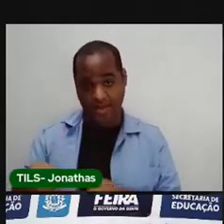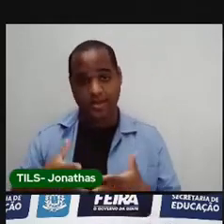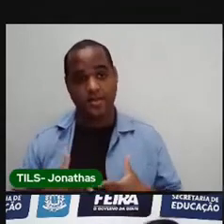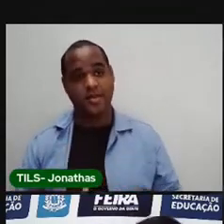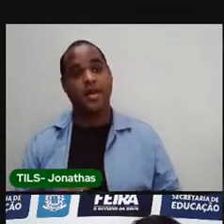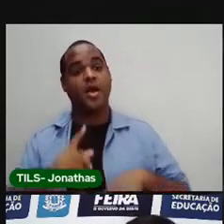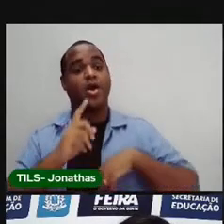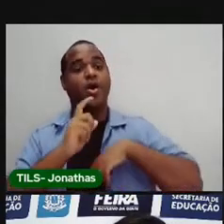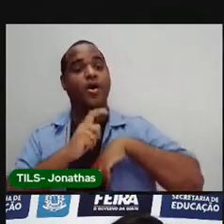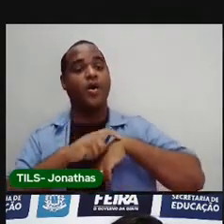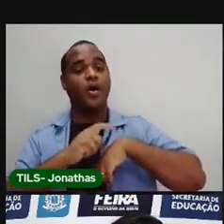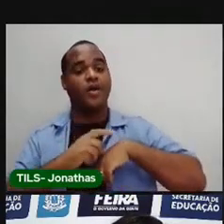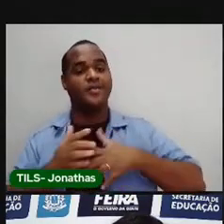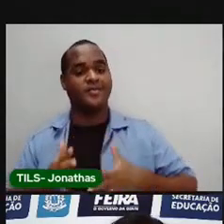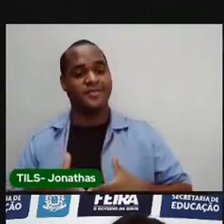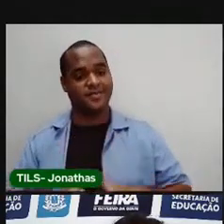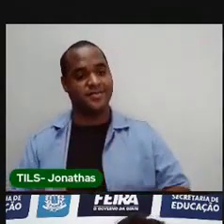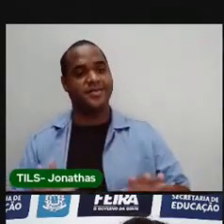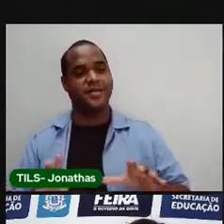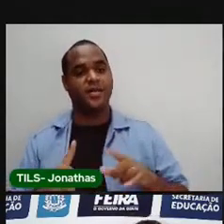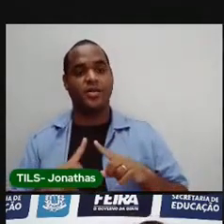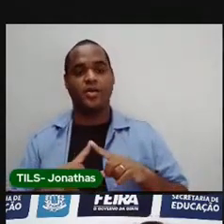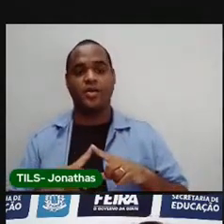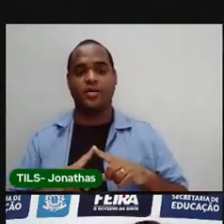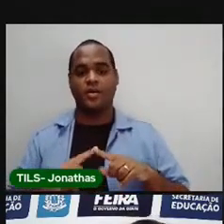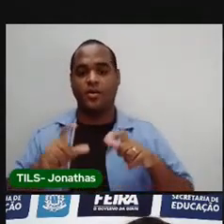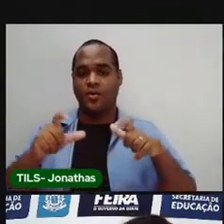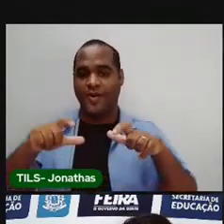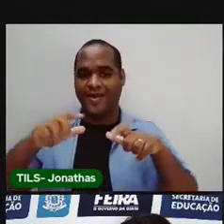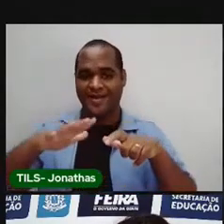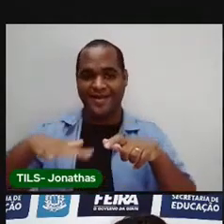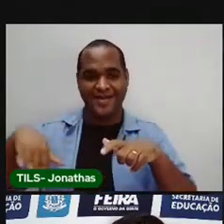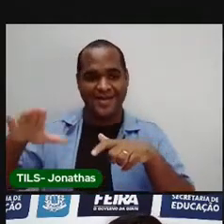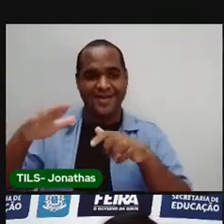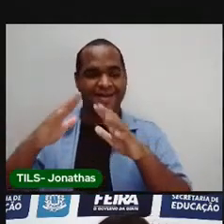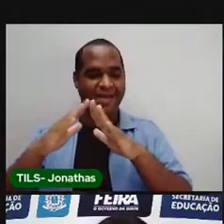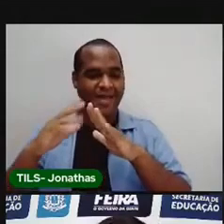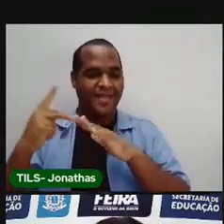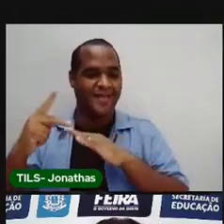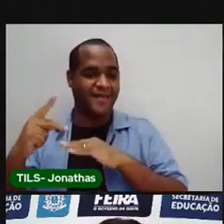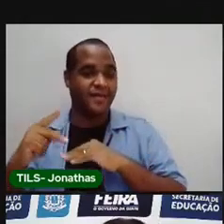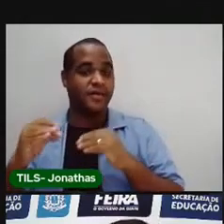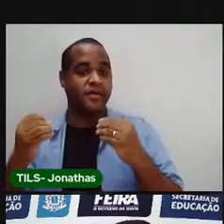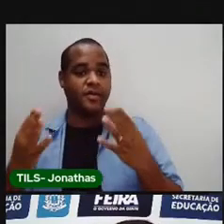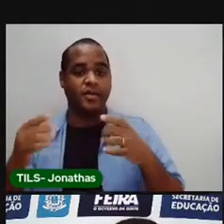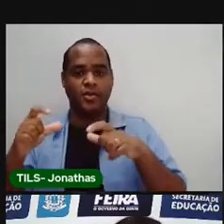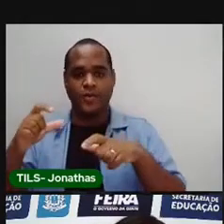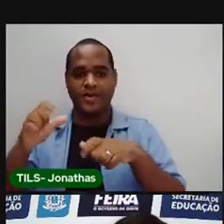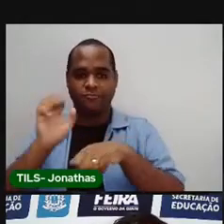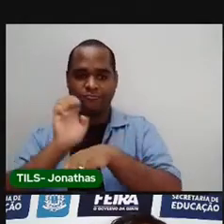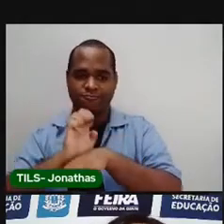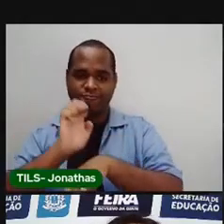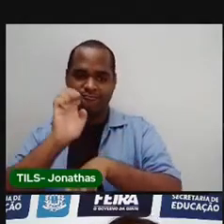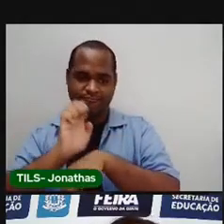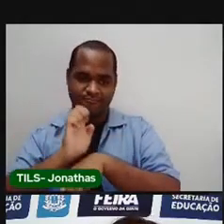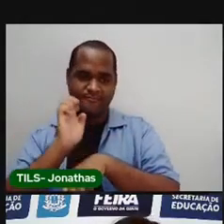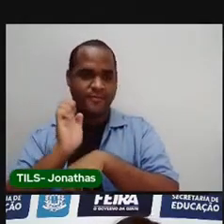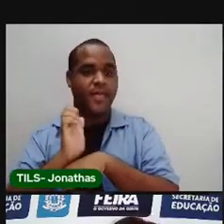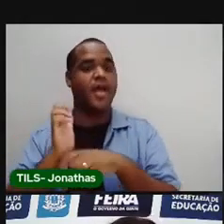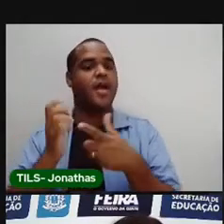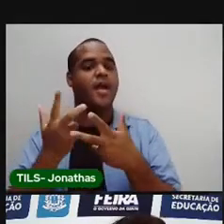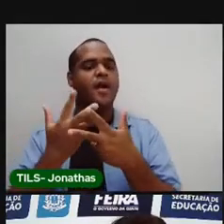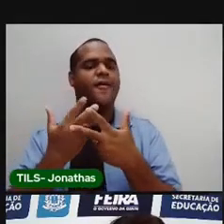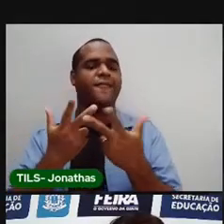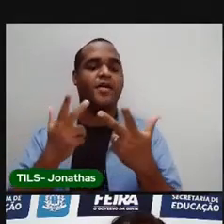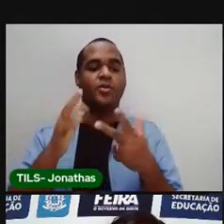A hora que a gente nascer. O município e a federação. A federação é o estado. Coloca